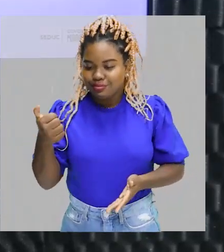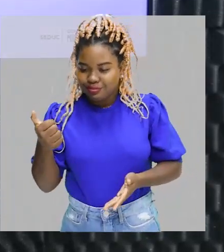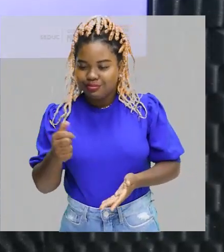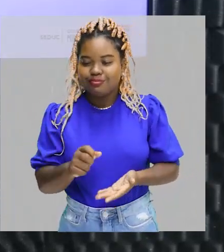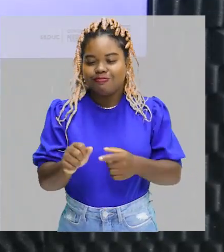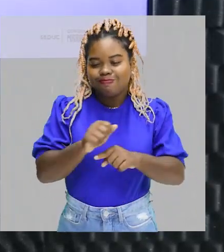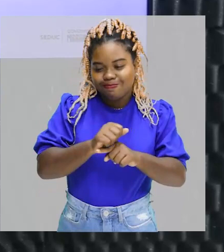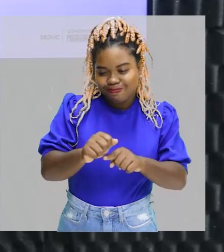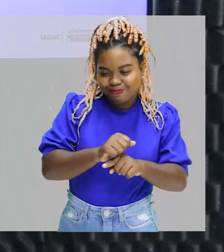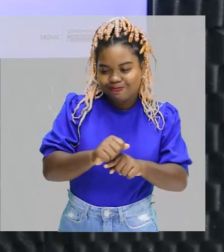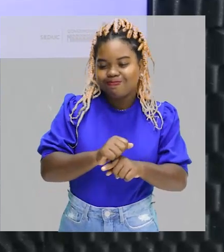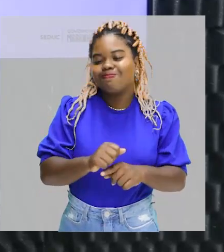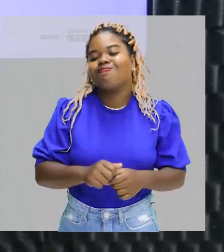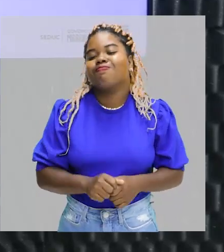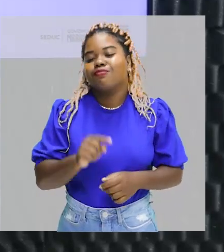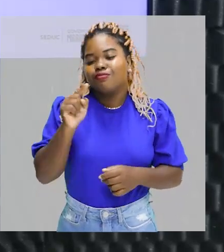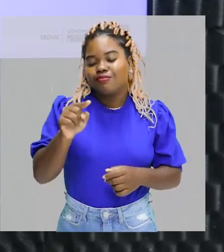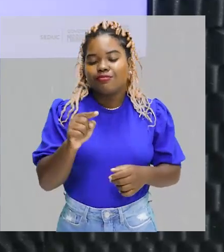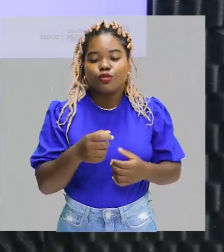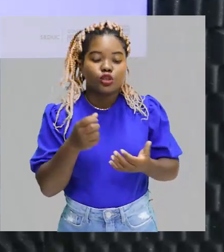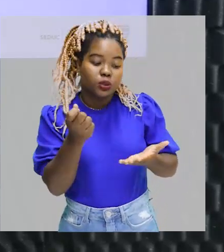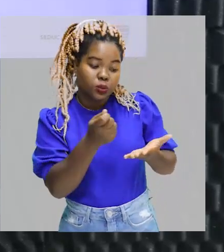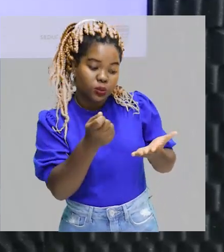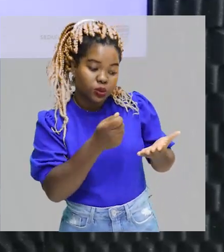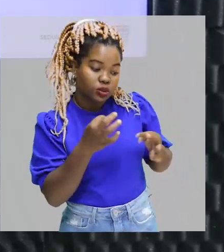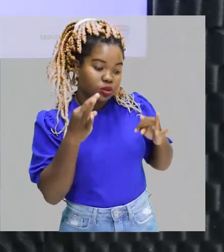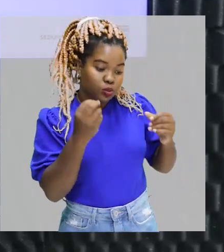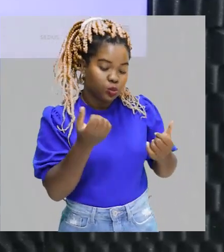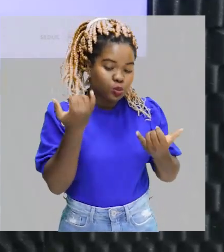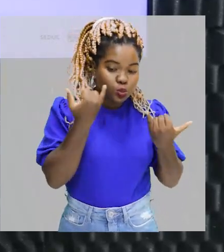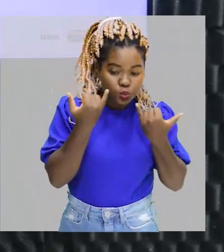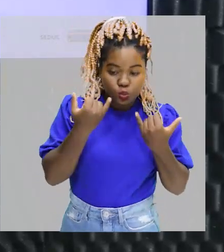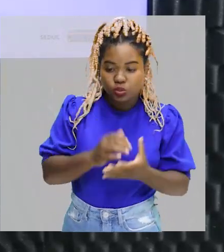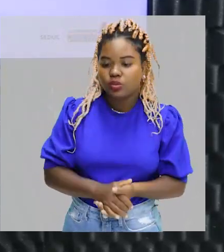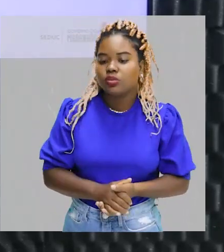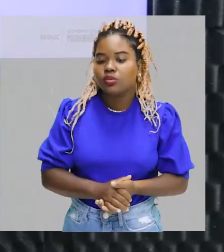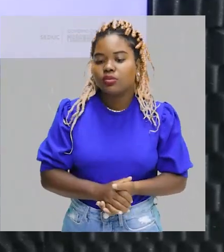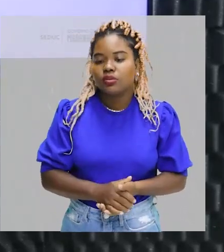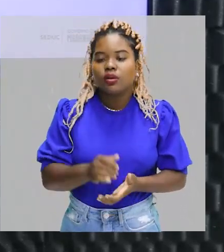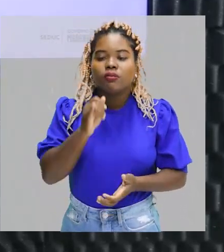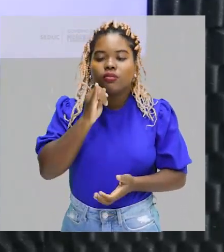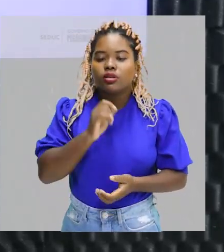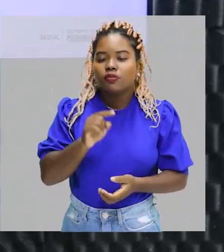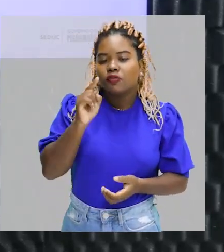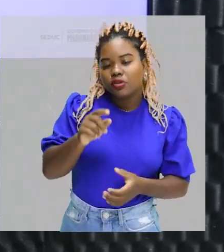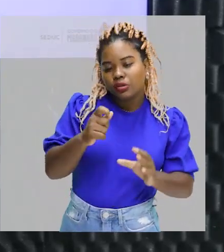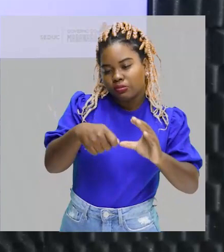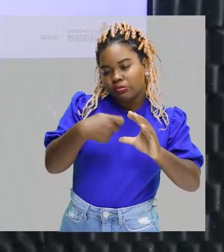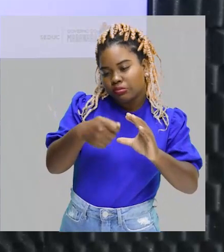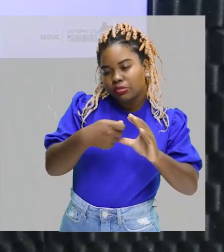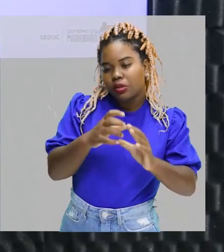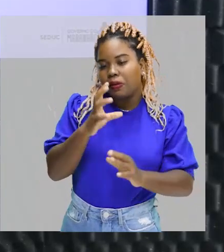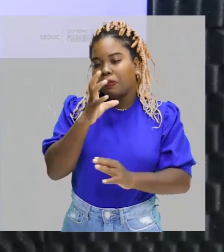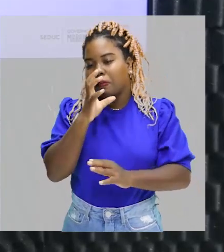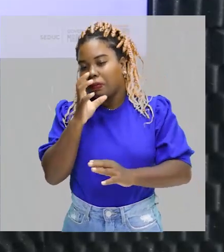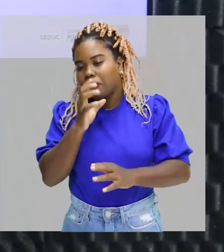para você fazer as devidas anotações ao longo do vídeo. Então, você está acompanhando a nossa aula e aquele